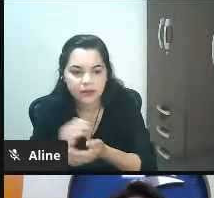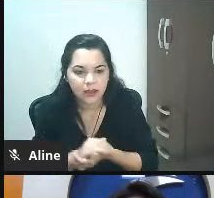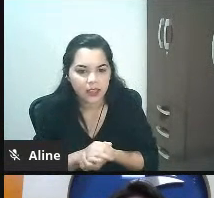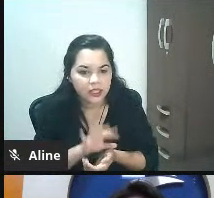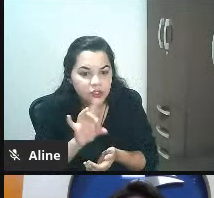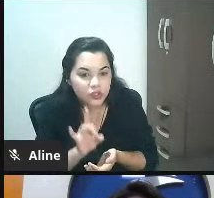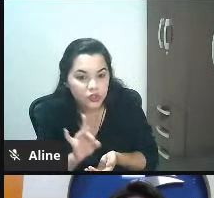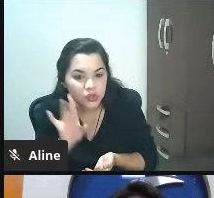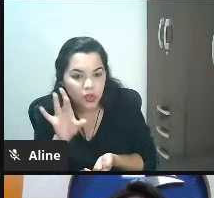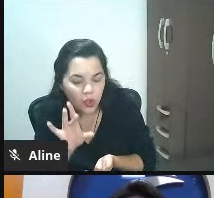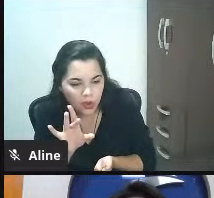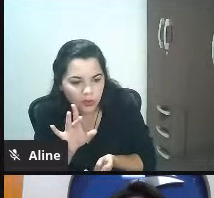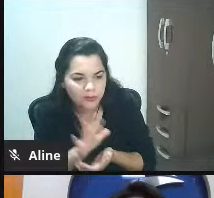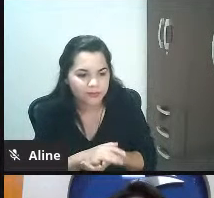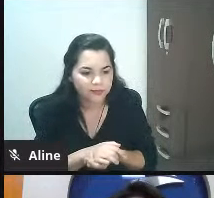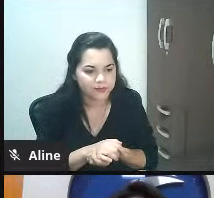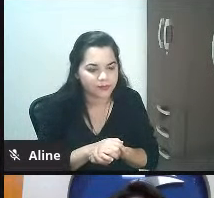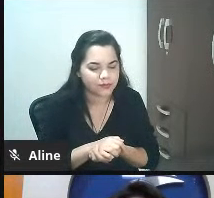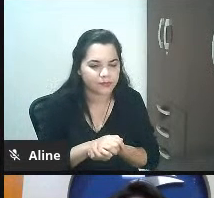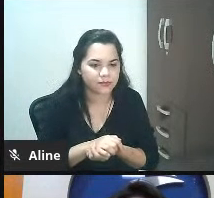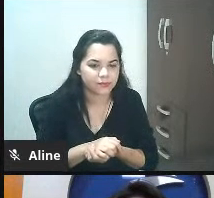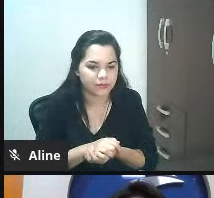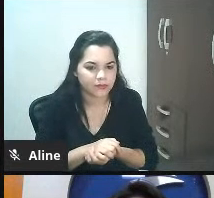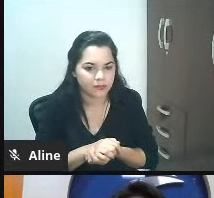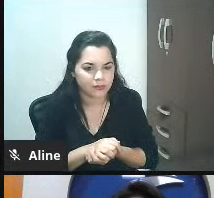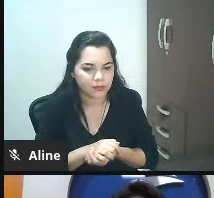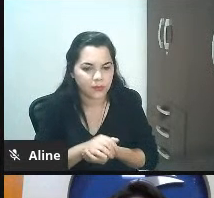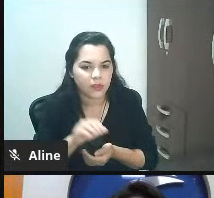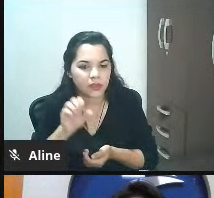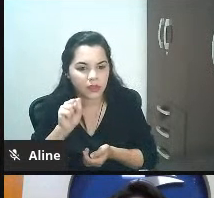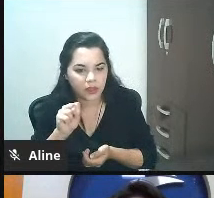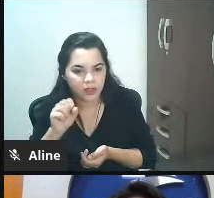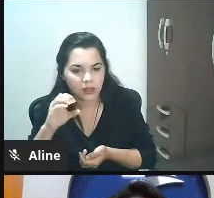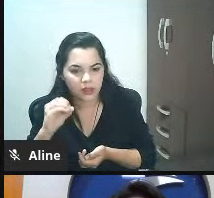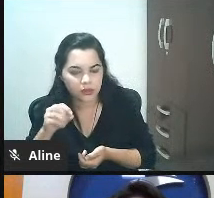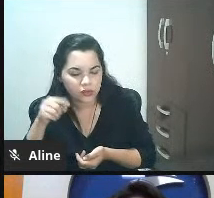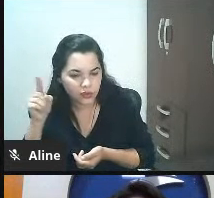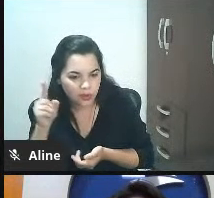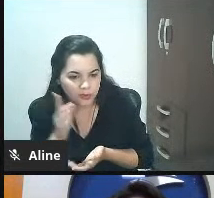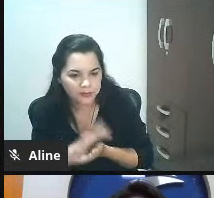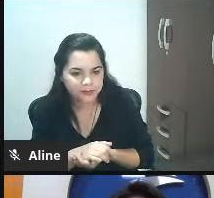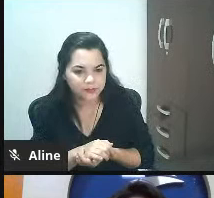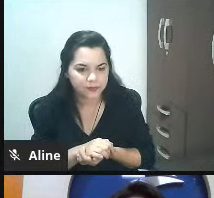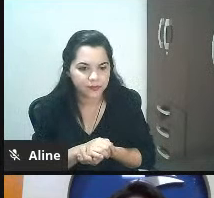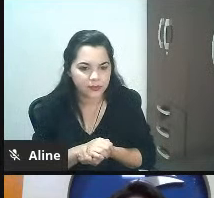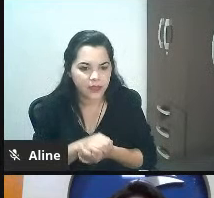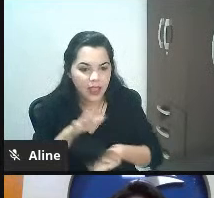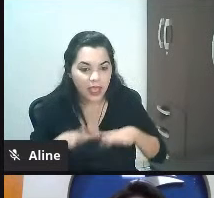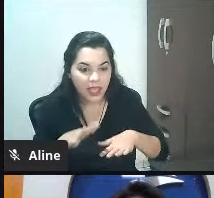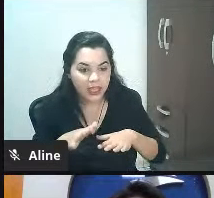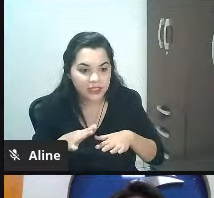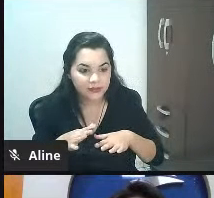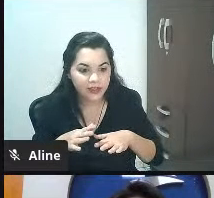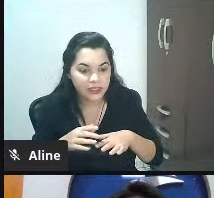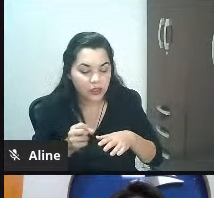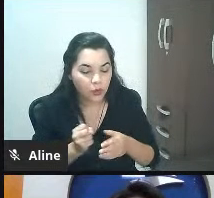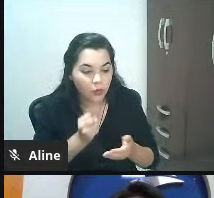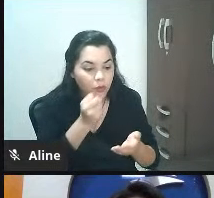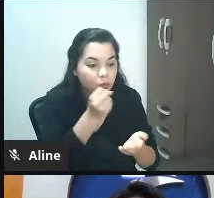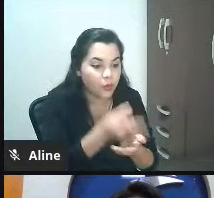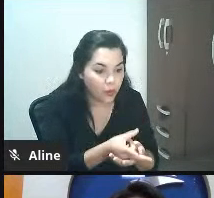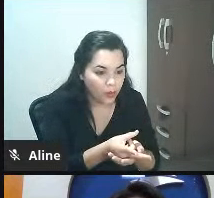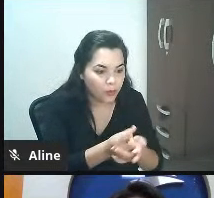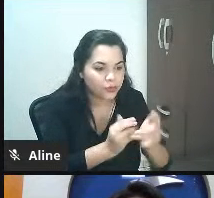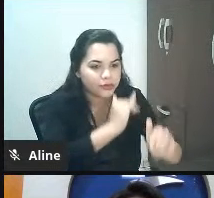assado né não tem como eu comprar no site de vocês e passar na loja e pegar não de jeito nenhum você